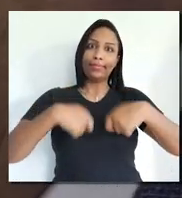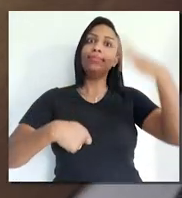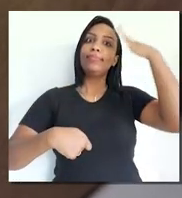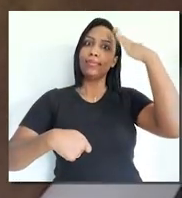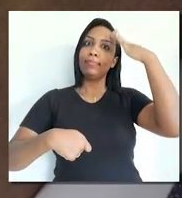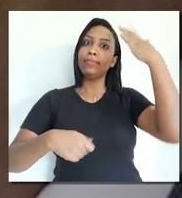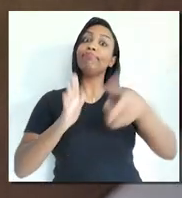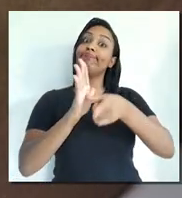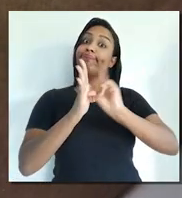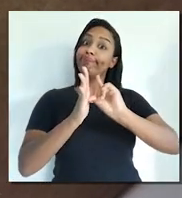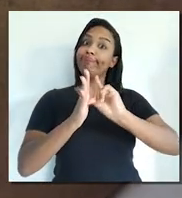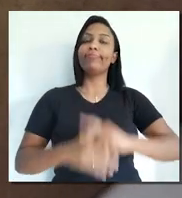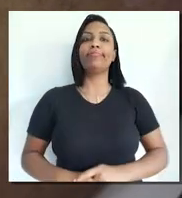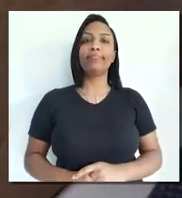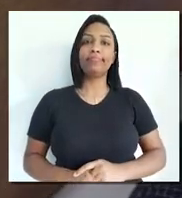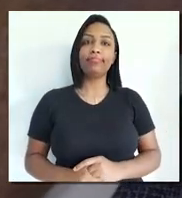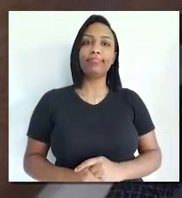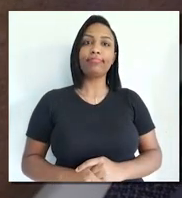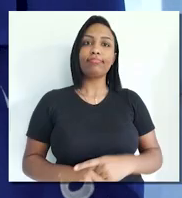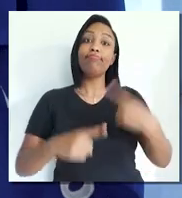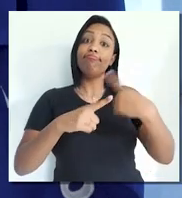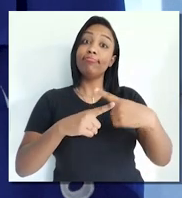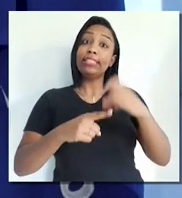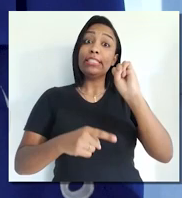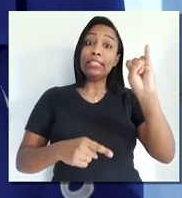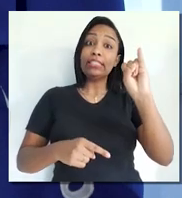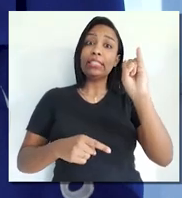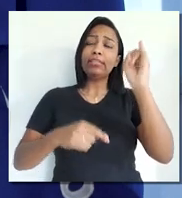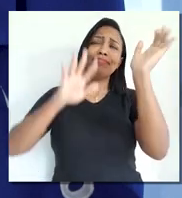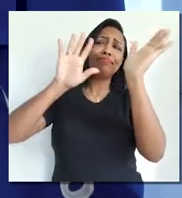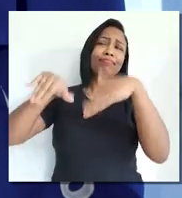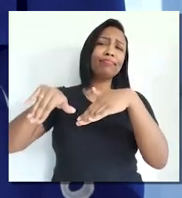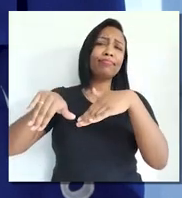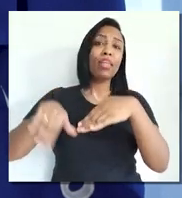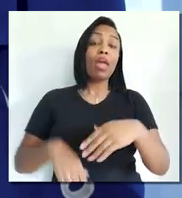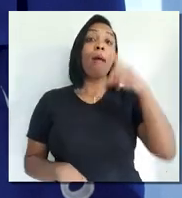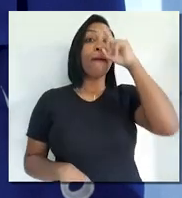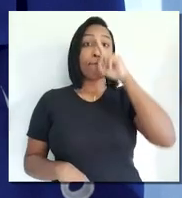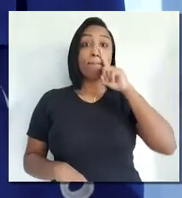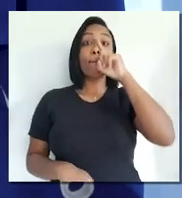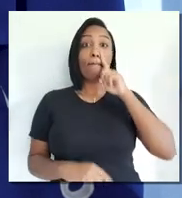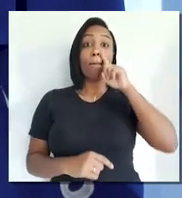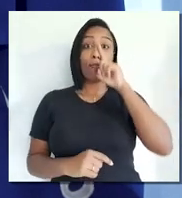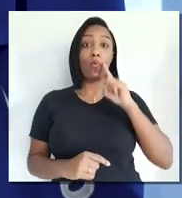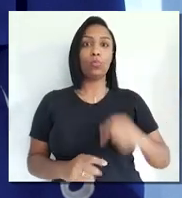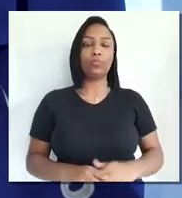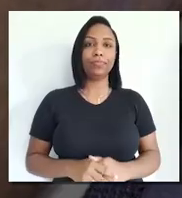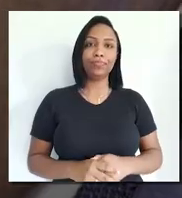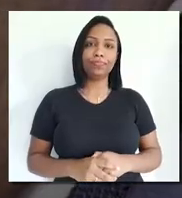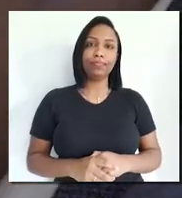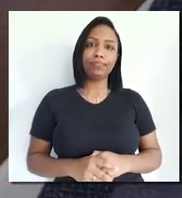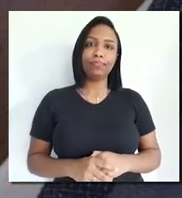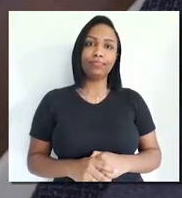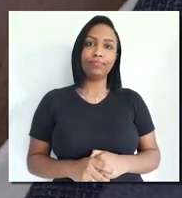acesso, que muitas vezes você não sabe quem é, ou por onde ele vai trafegar. Há outras situações,